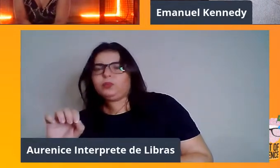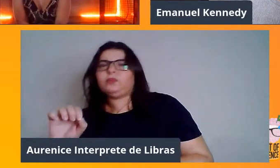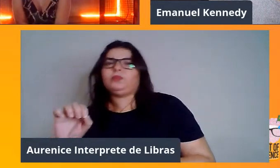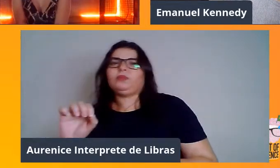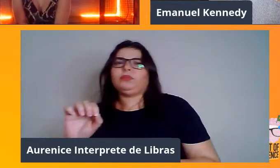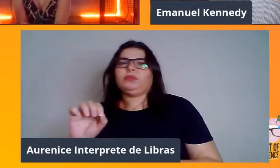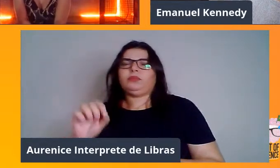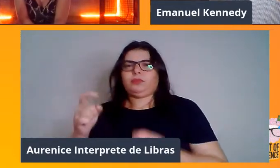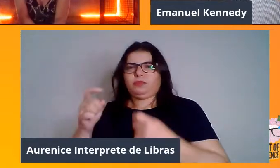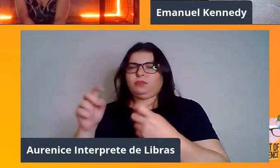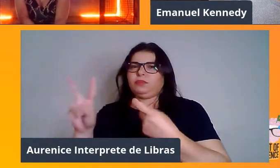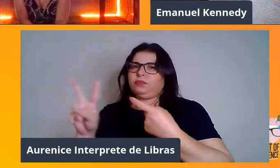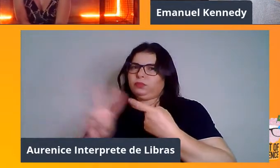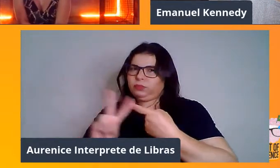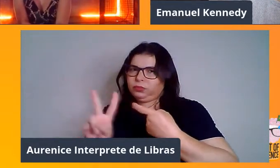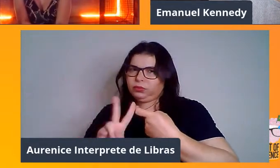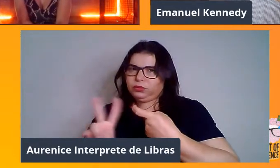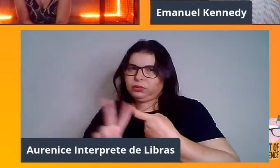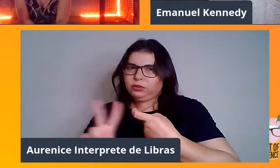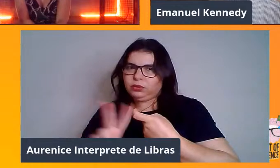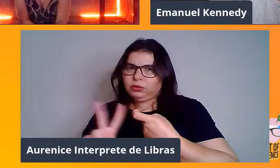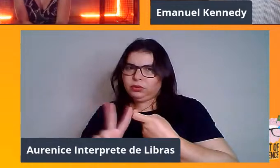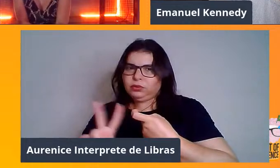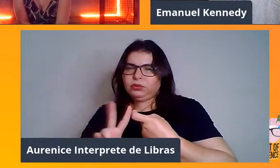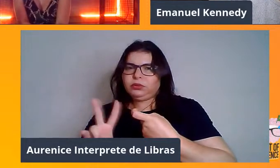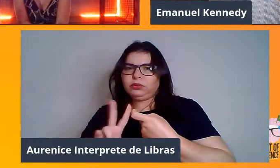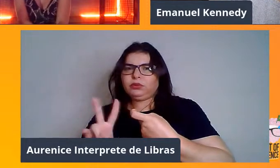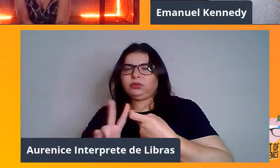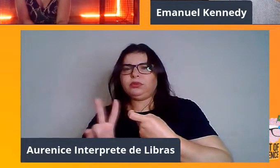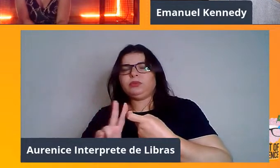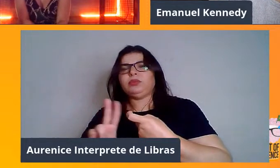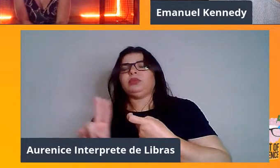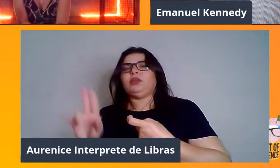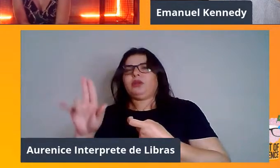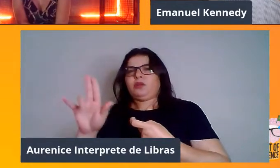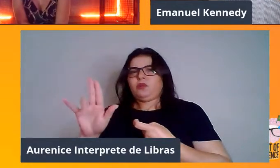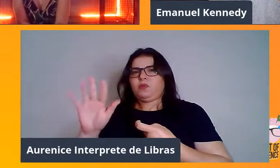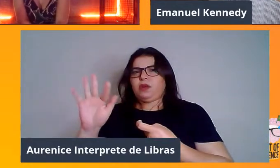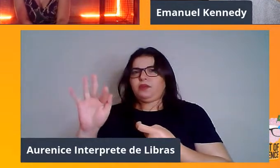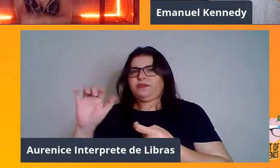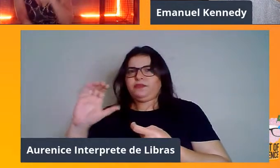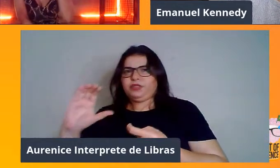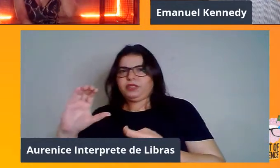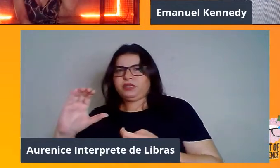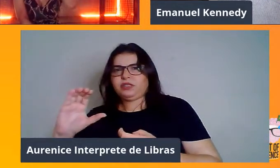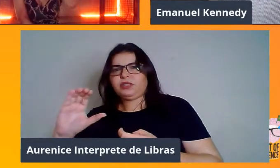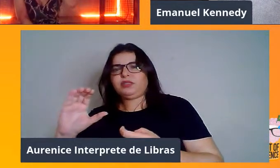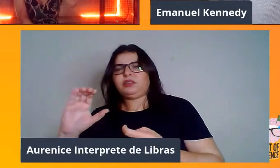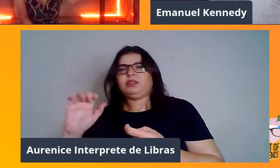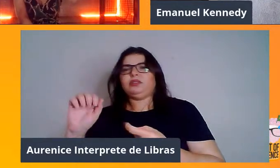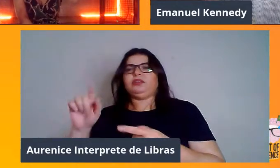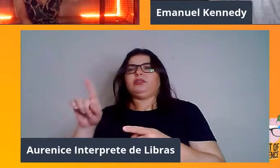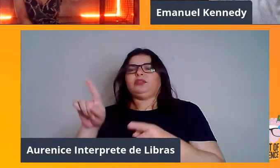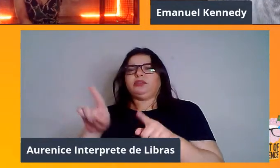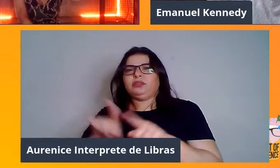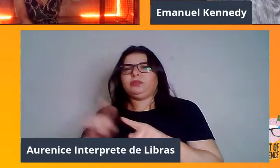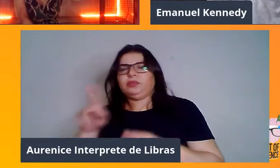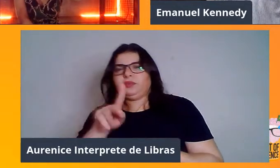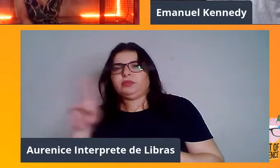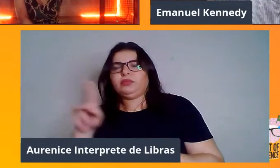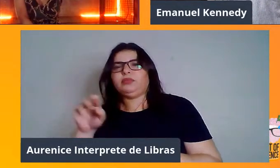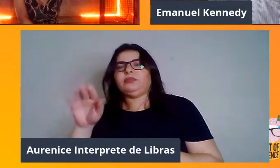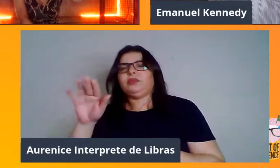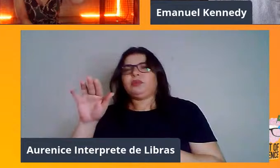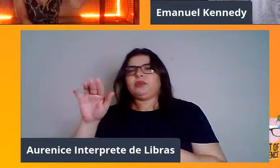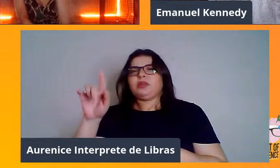ele é médico veterinário pela Universidade Estadual do Ceará, doutor em reprodução animal pela Unesco de São Paulo. Ele é professor de disciplinas